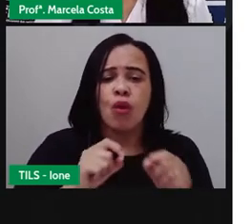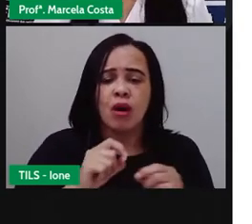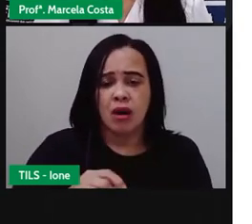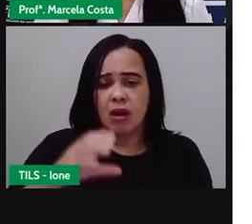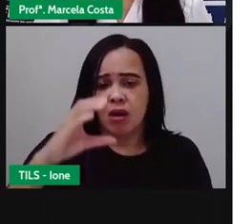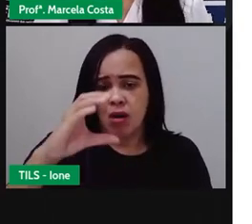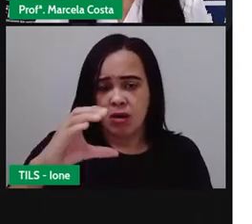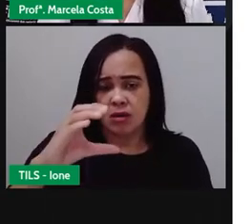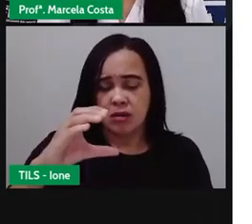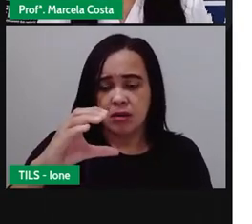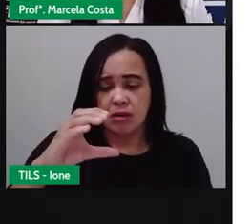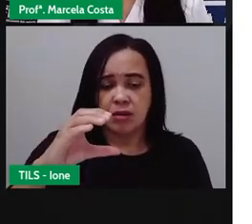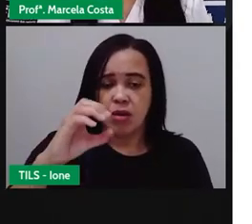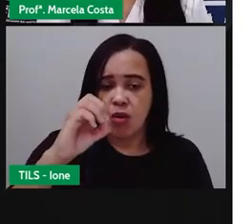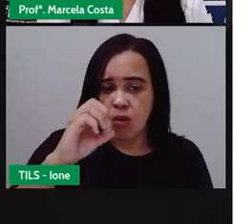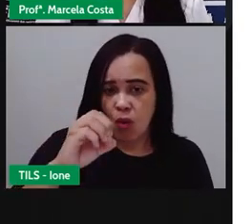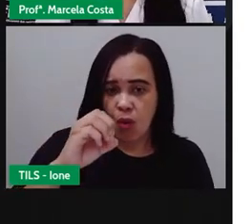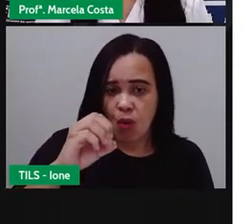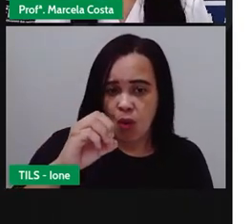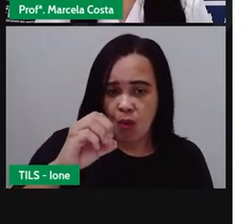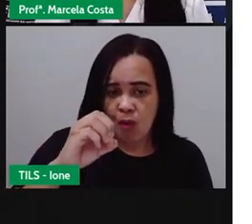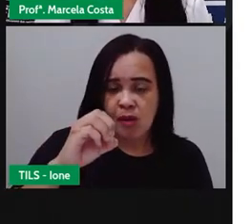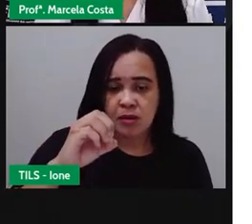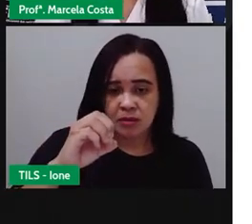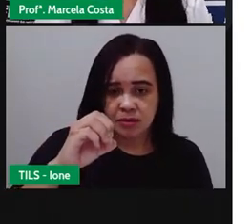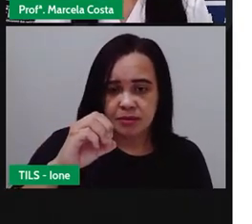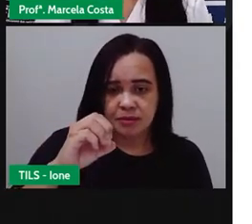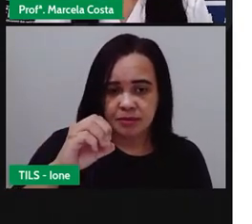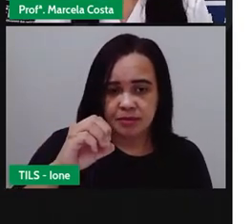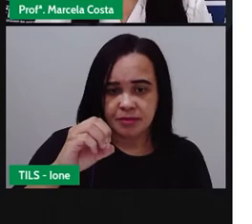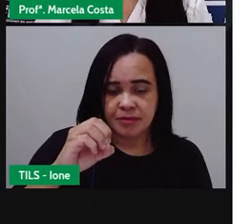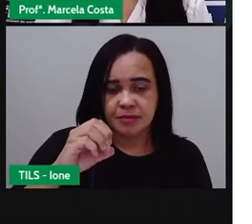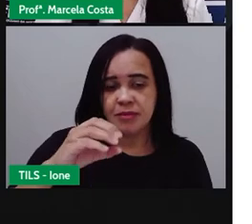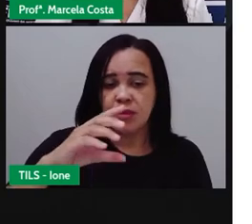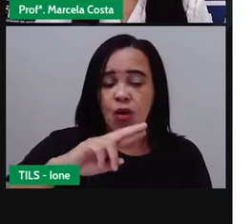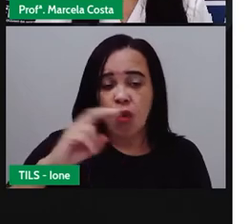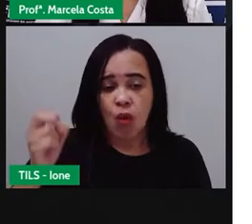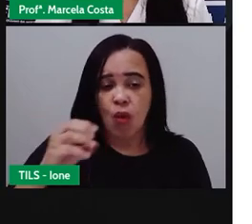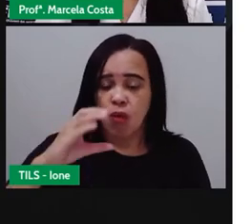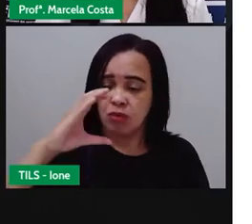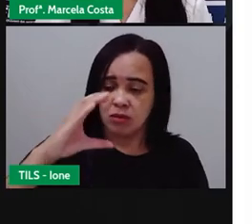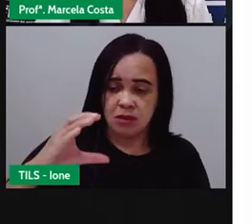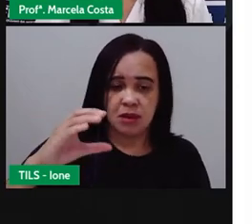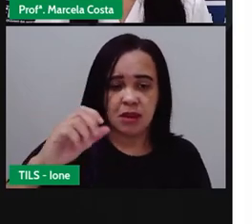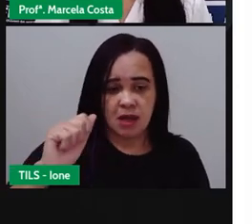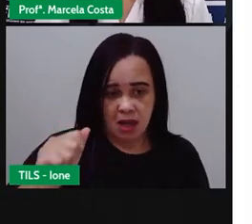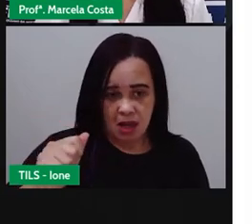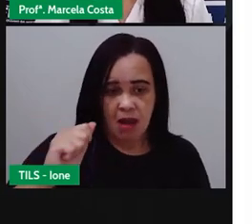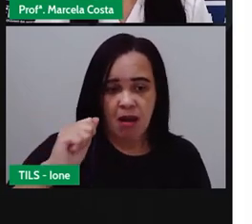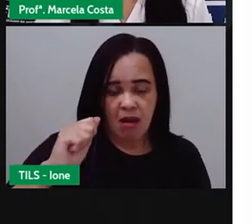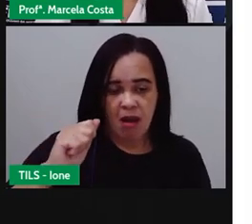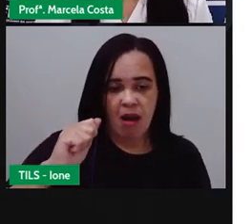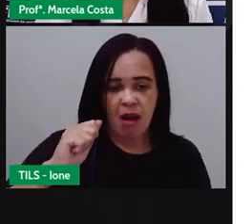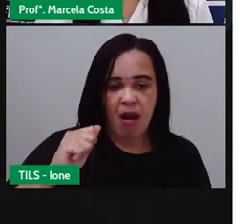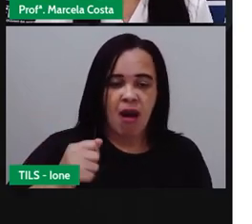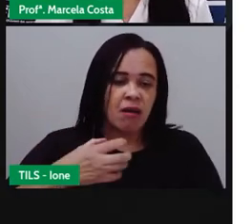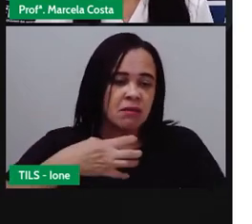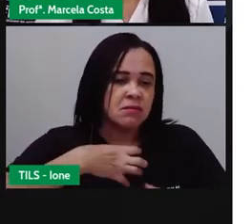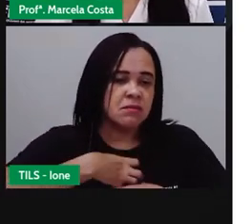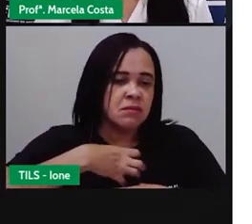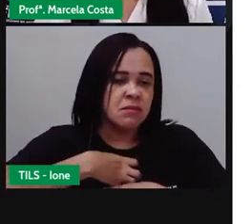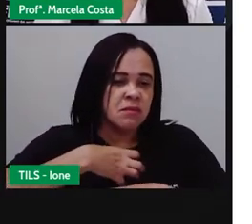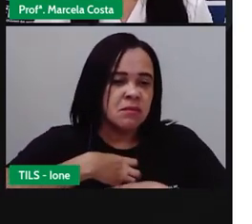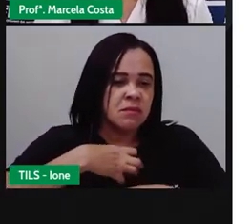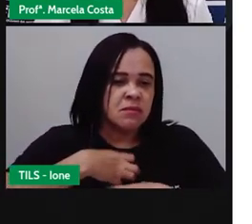vogal da da vogal A, ela vai ter o som de